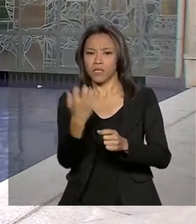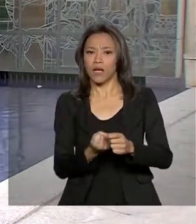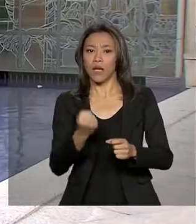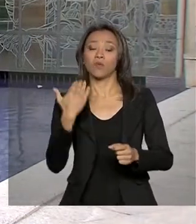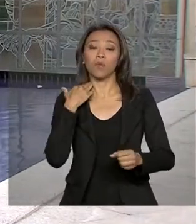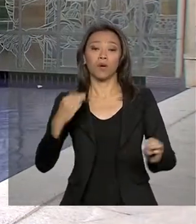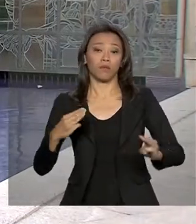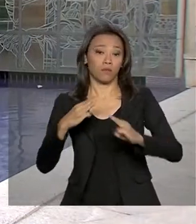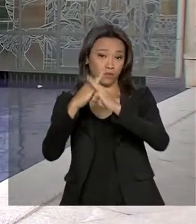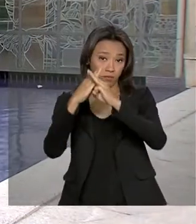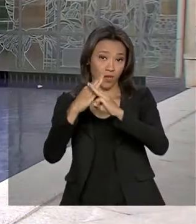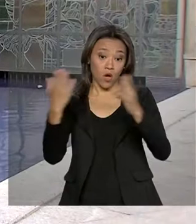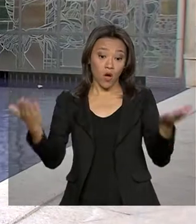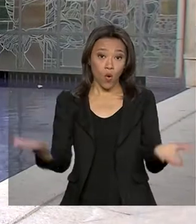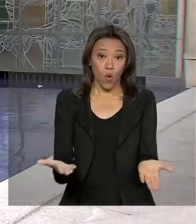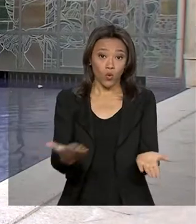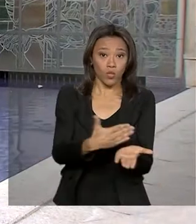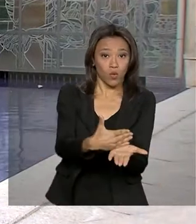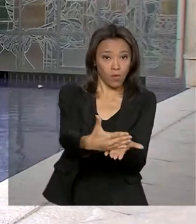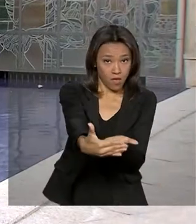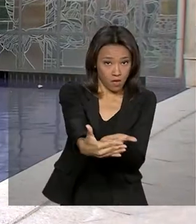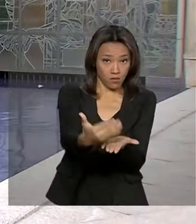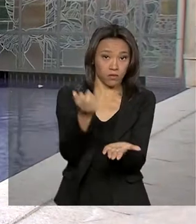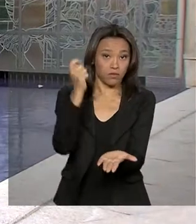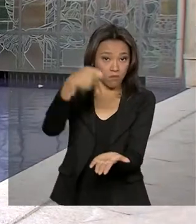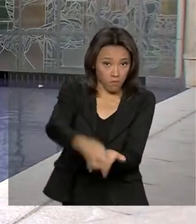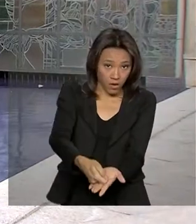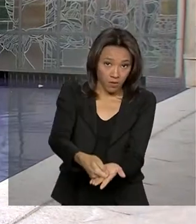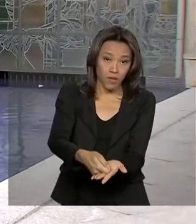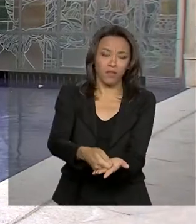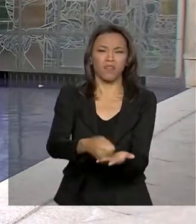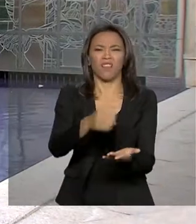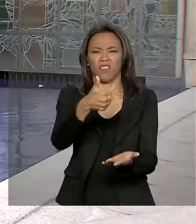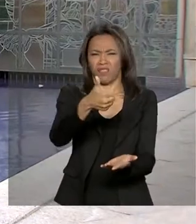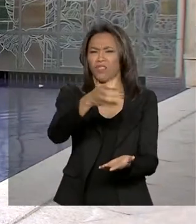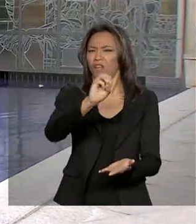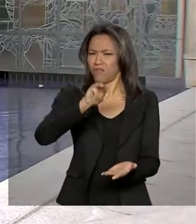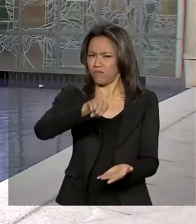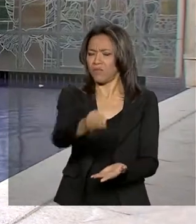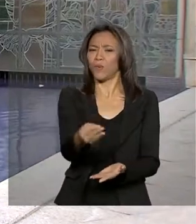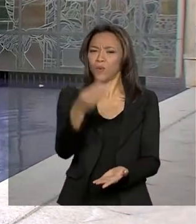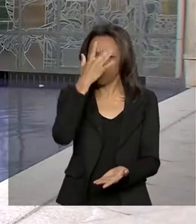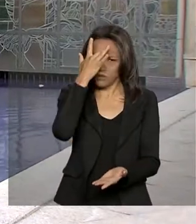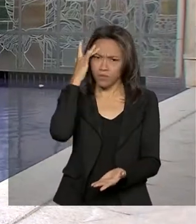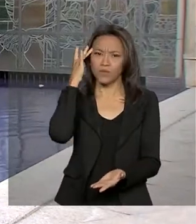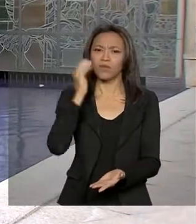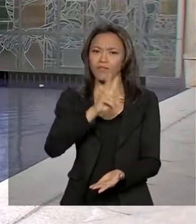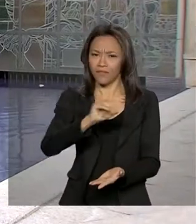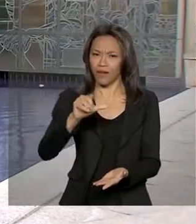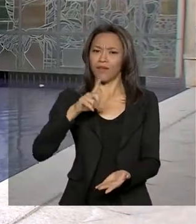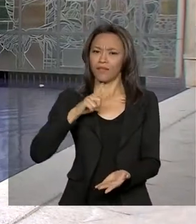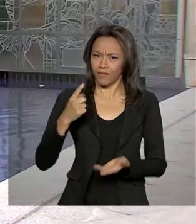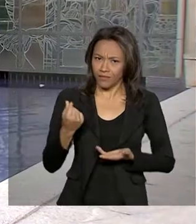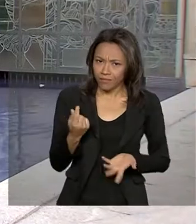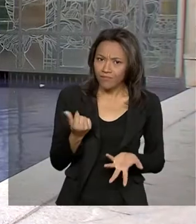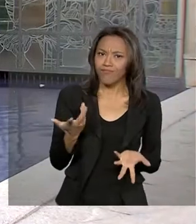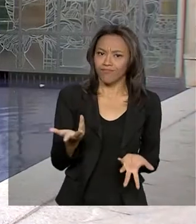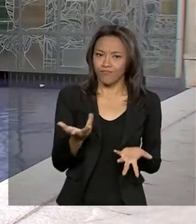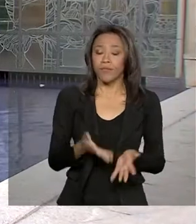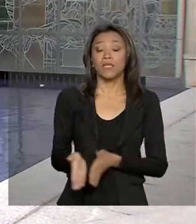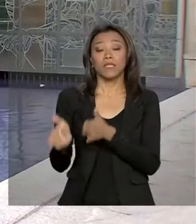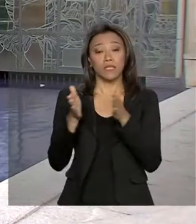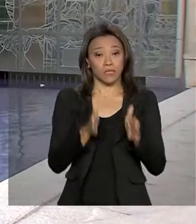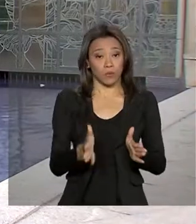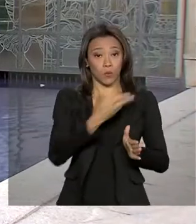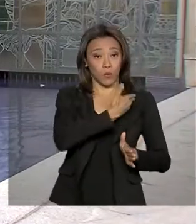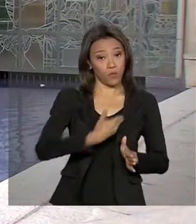Caixa. Esse pagamento começa hoje e aproximadamente 10 milhões de pessoas devem ser beneficiadas. Com isso, o